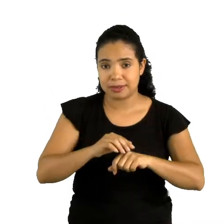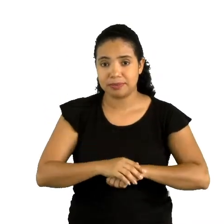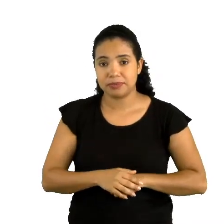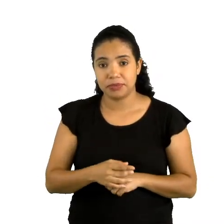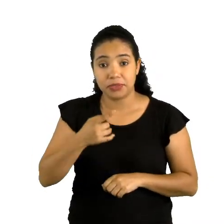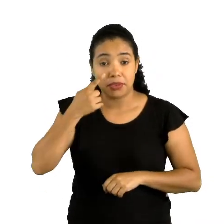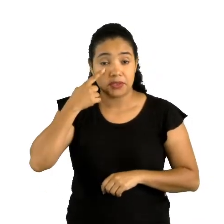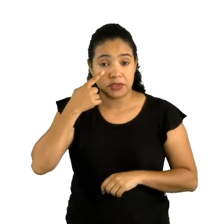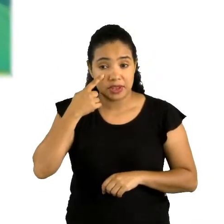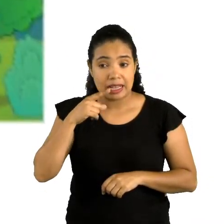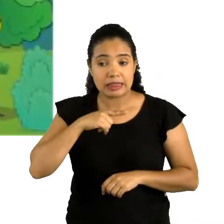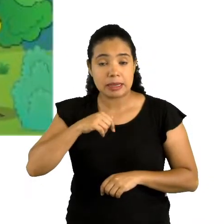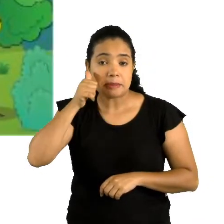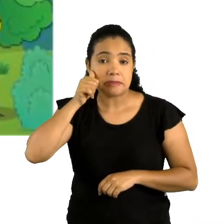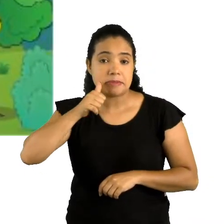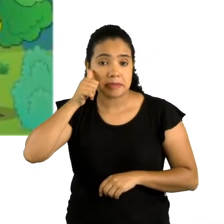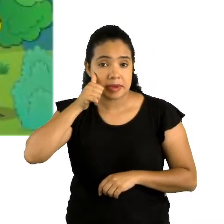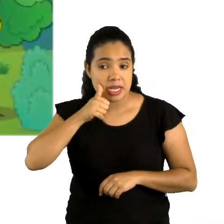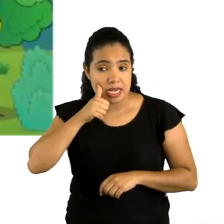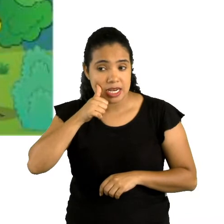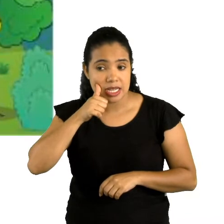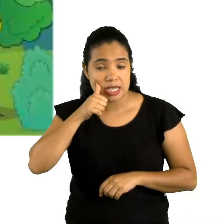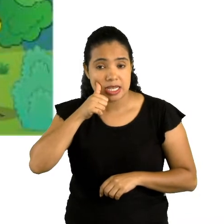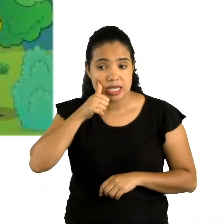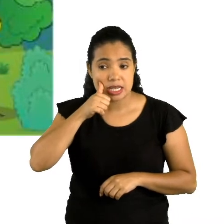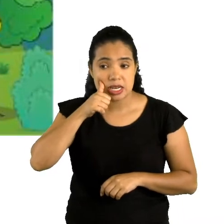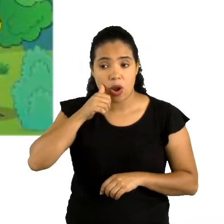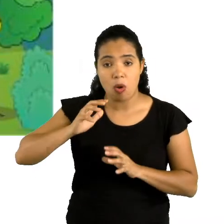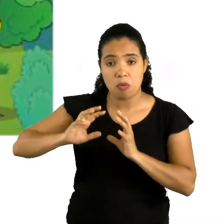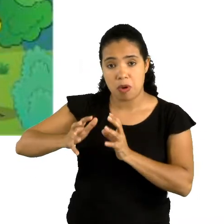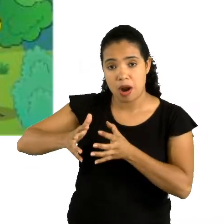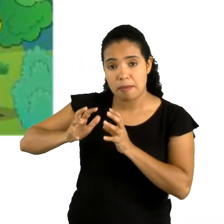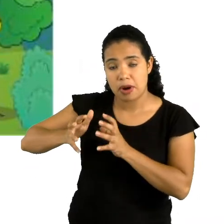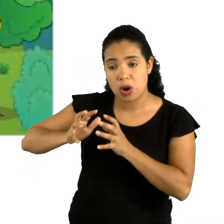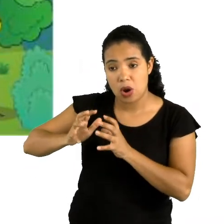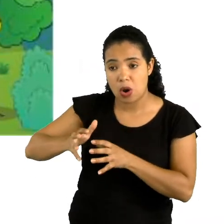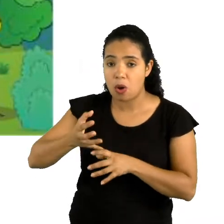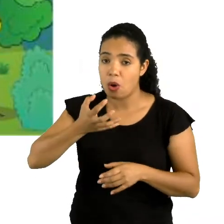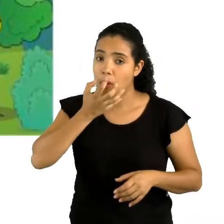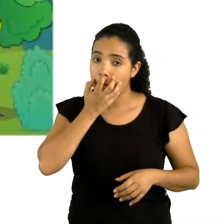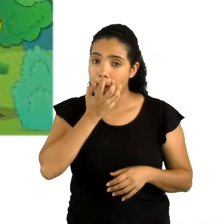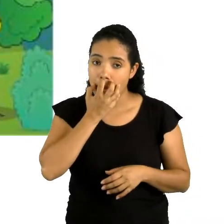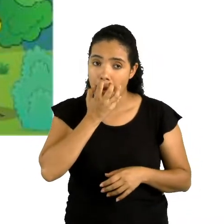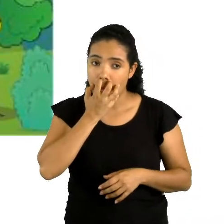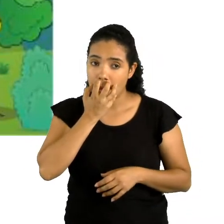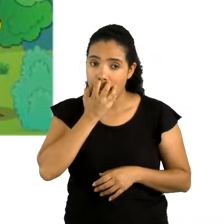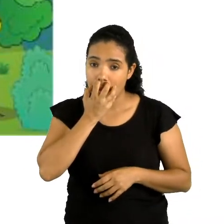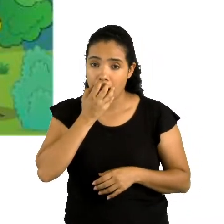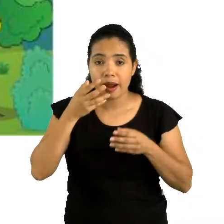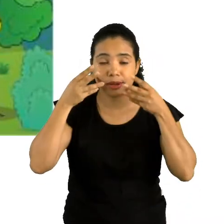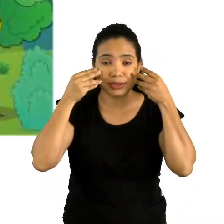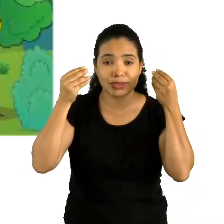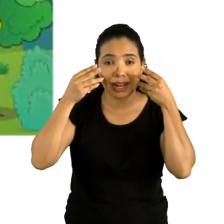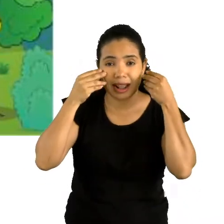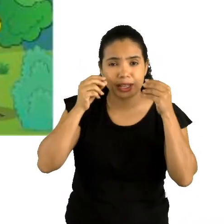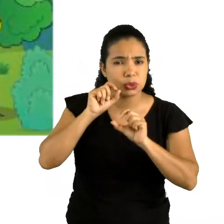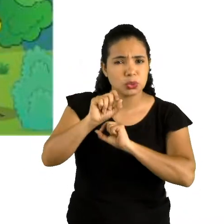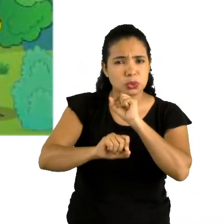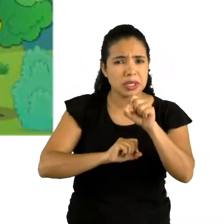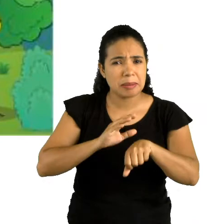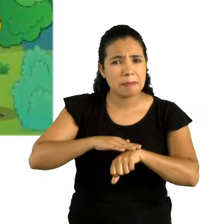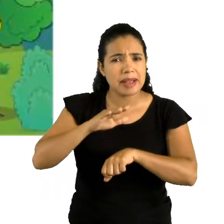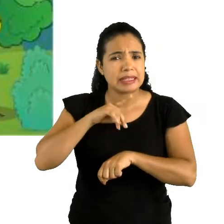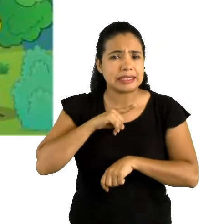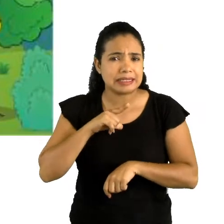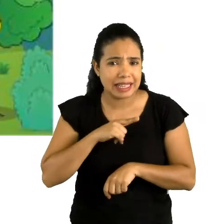Olharam? Tem uma menina, um menino, uma bola, um cachorro, um gato. O que mais que tem aí?